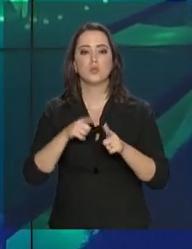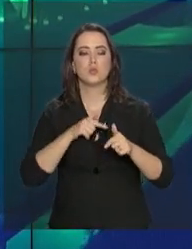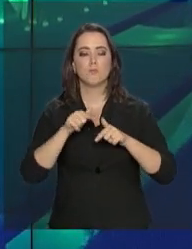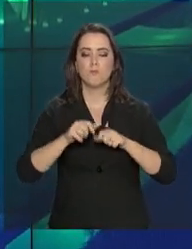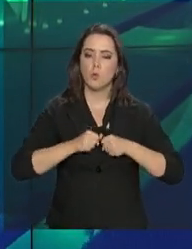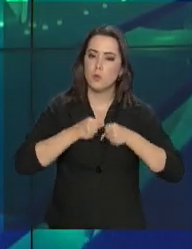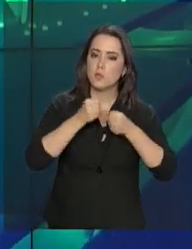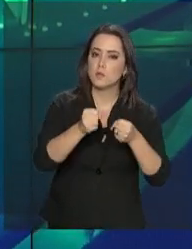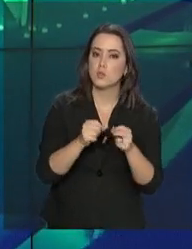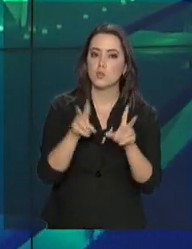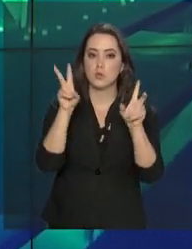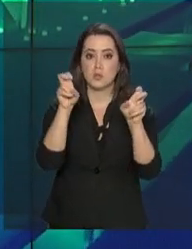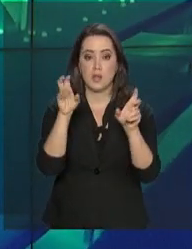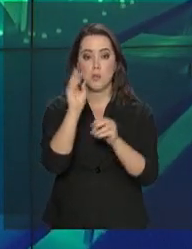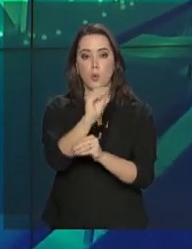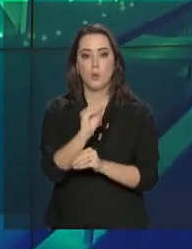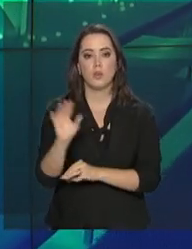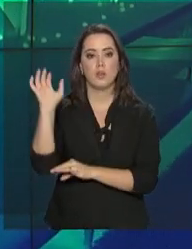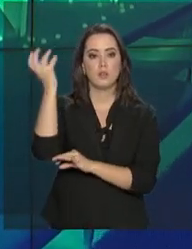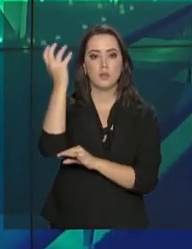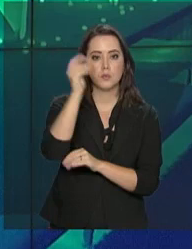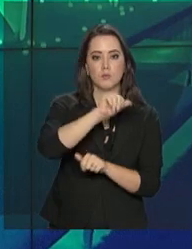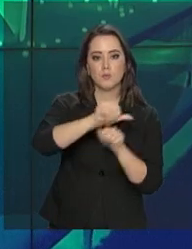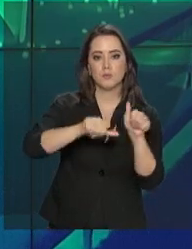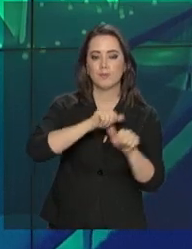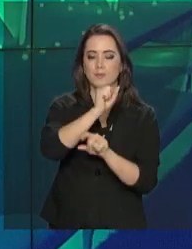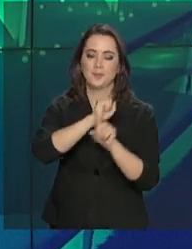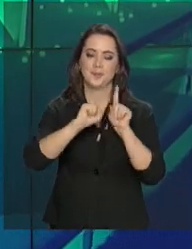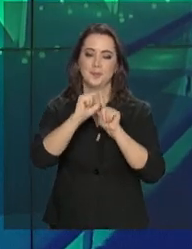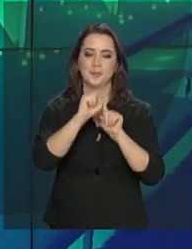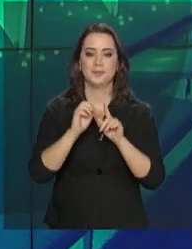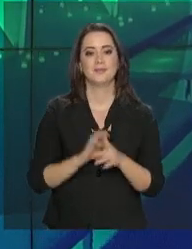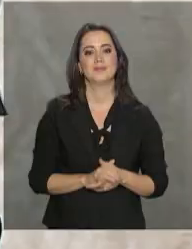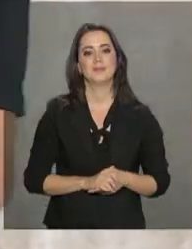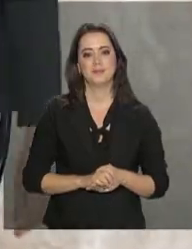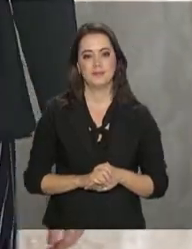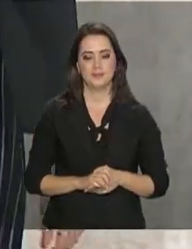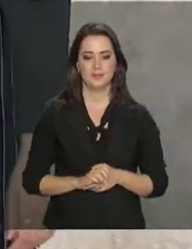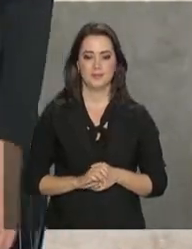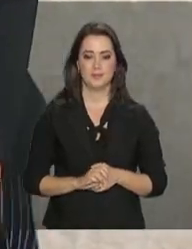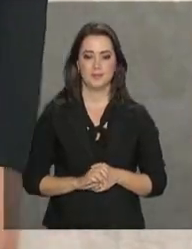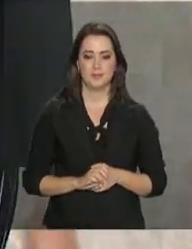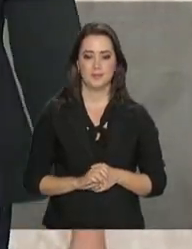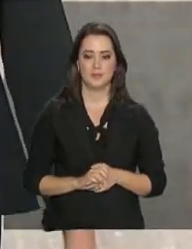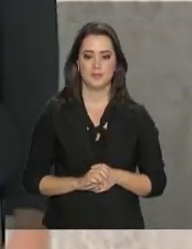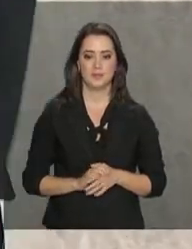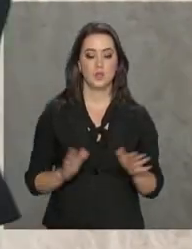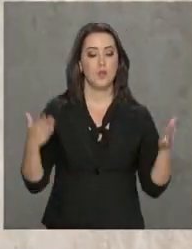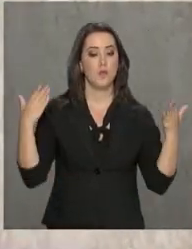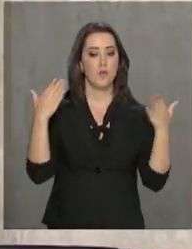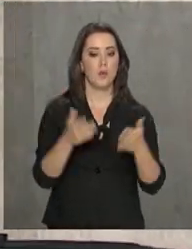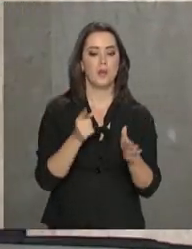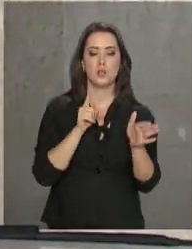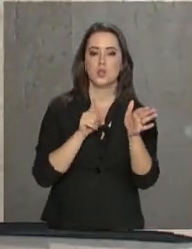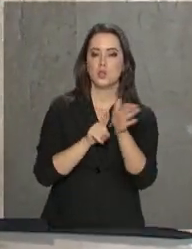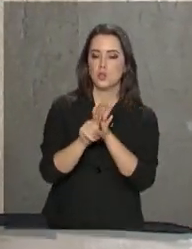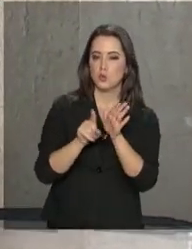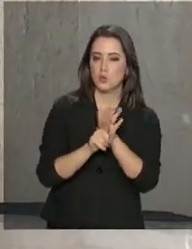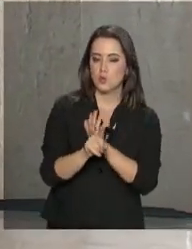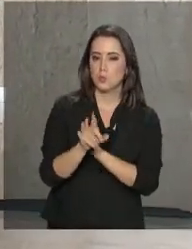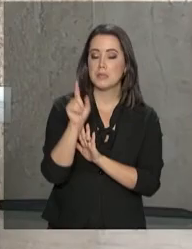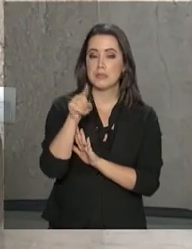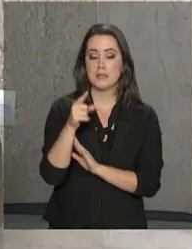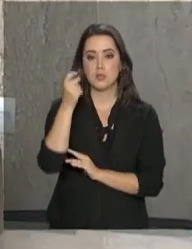o tema conservação da natureza e transformação social. Foi a partir de uma pequena ideia